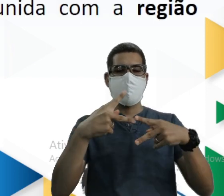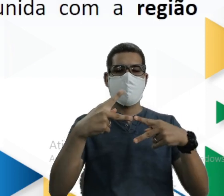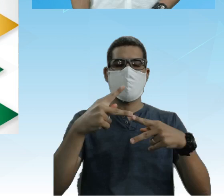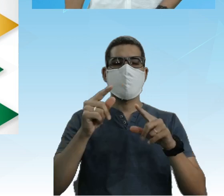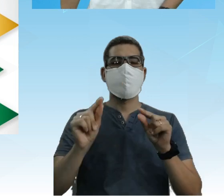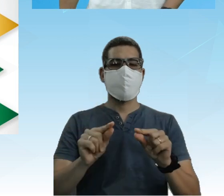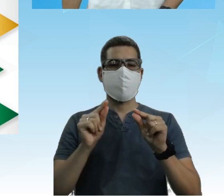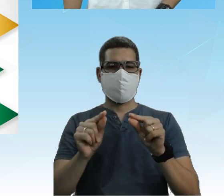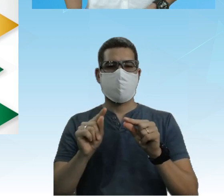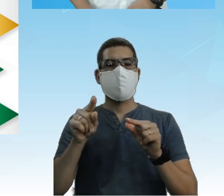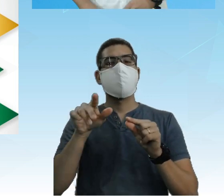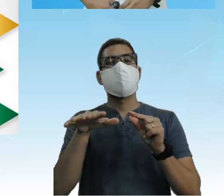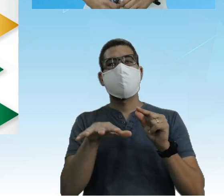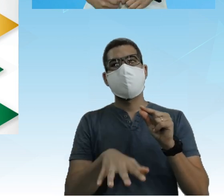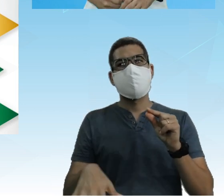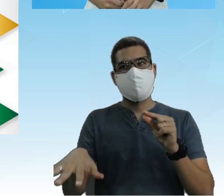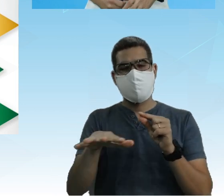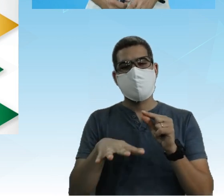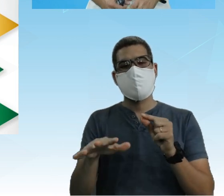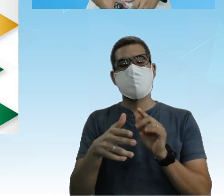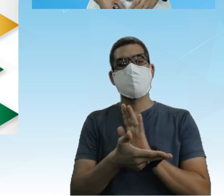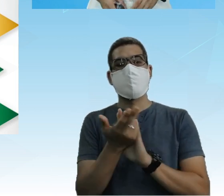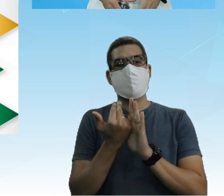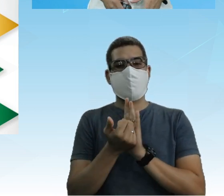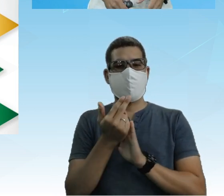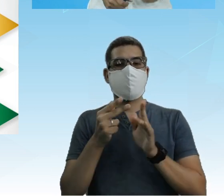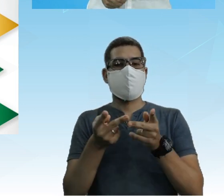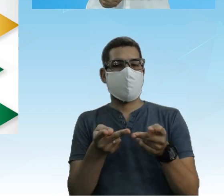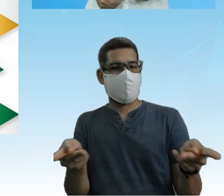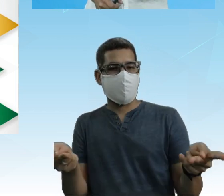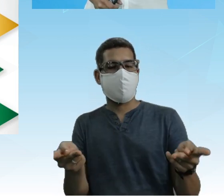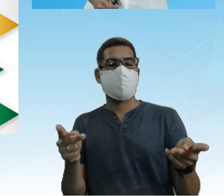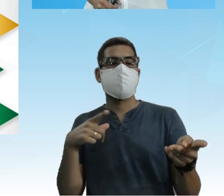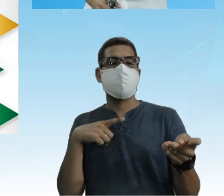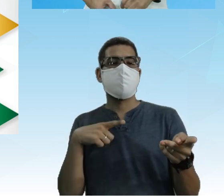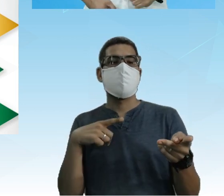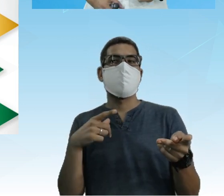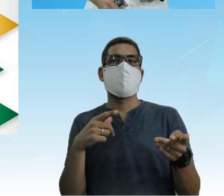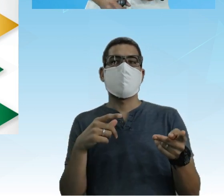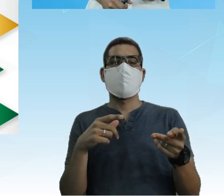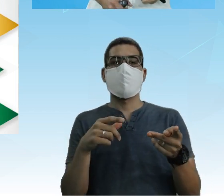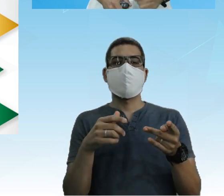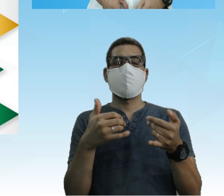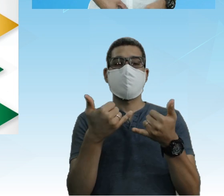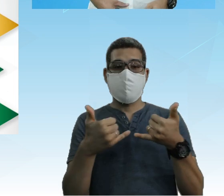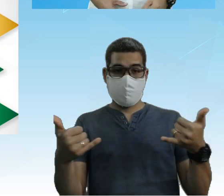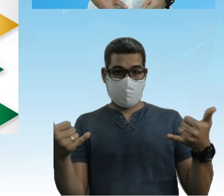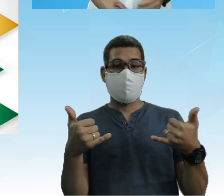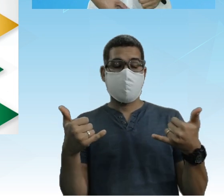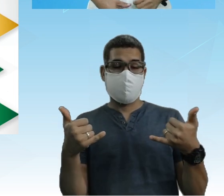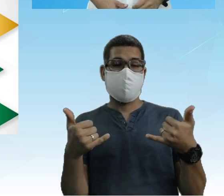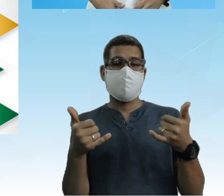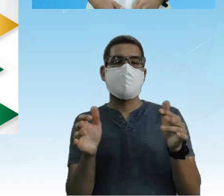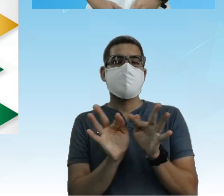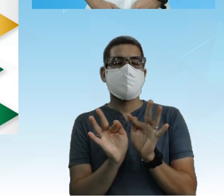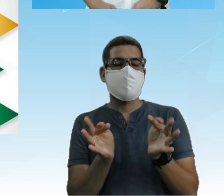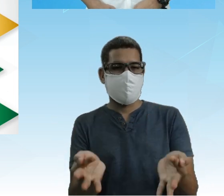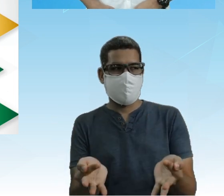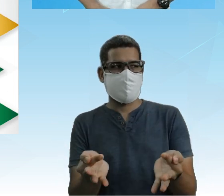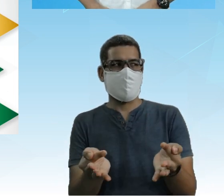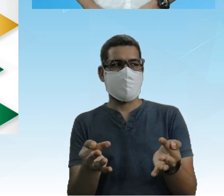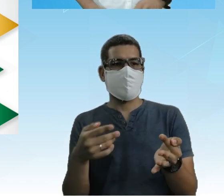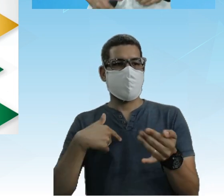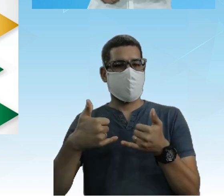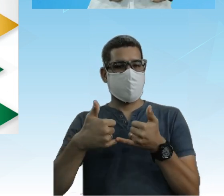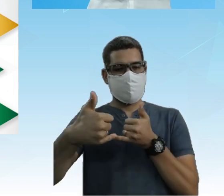Polígono é uma região de uma figura plana formada por linhas fechadas simples, tá? A composta por segmentos